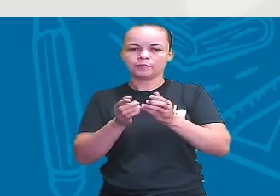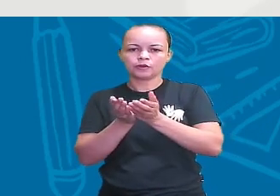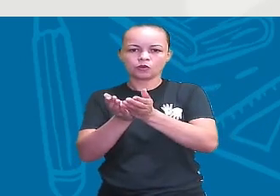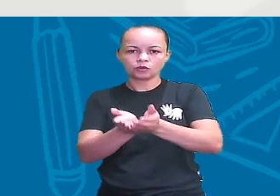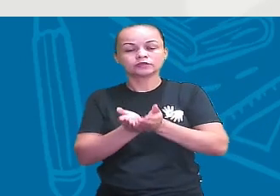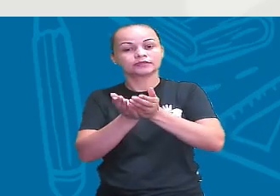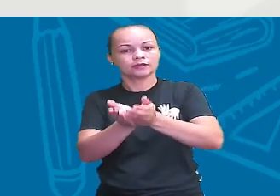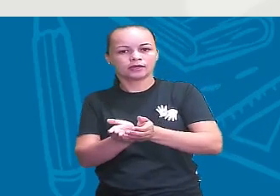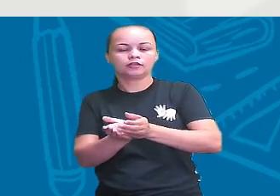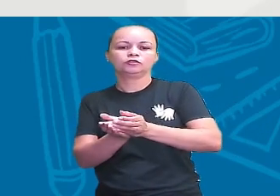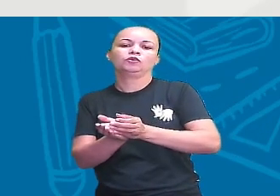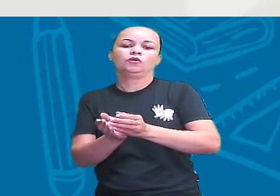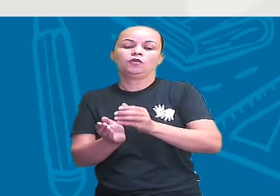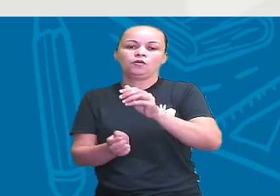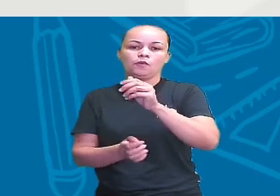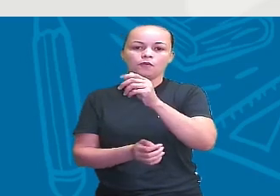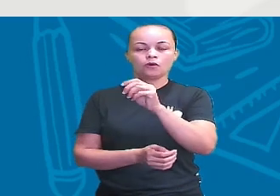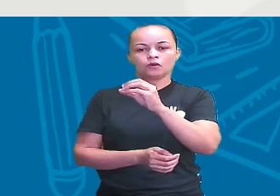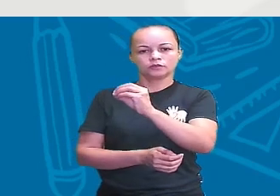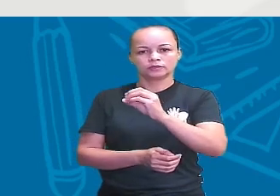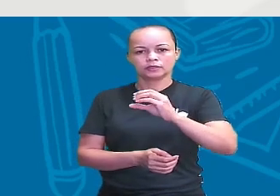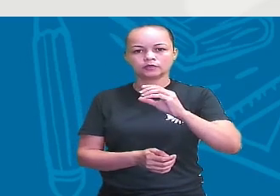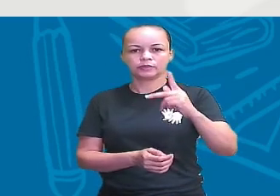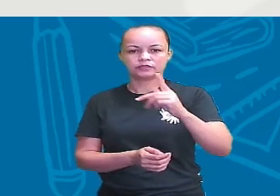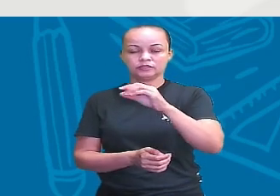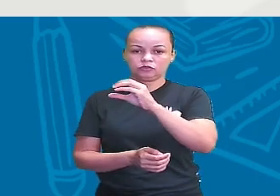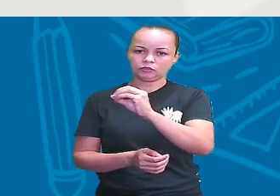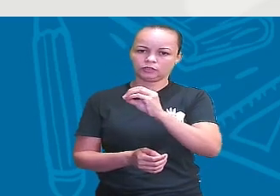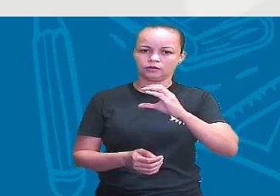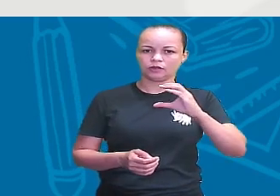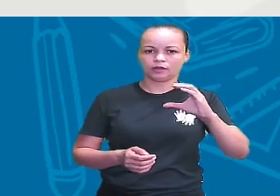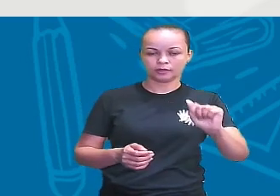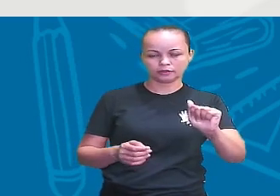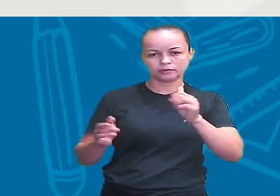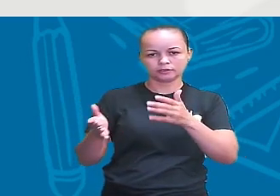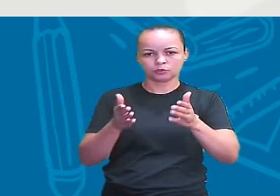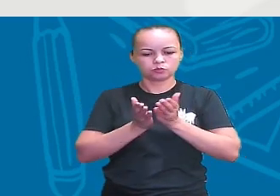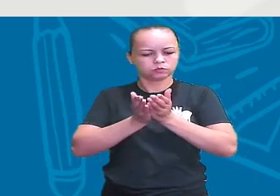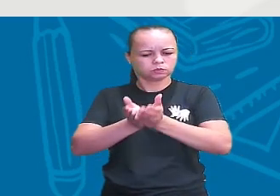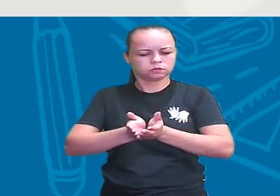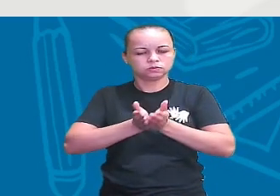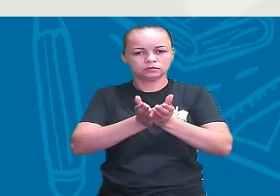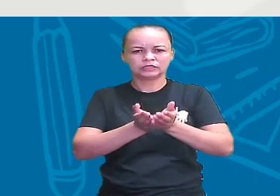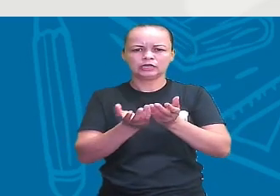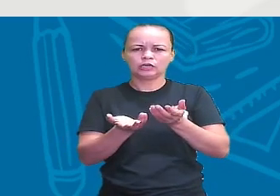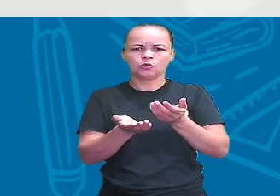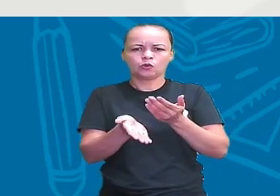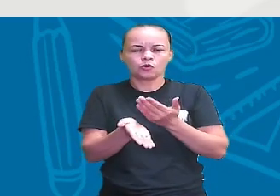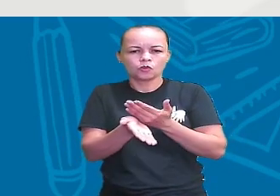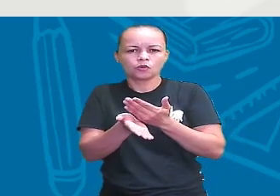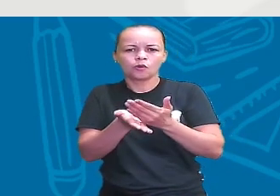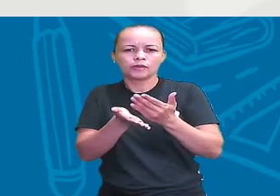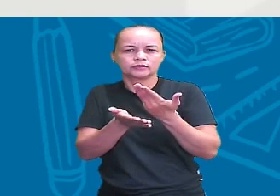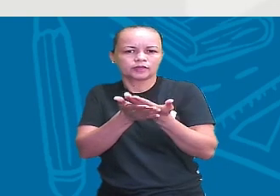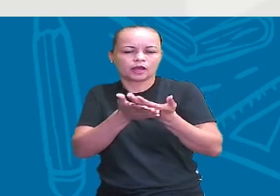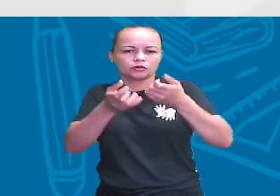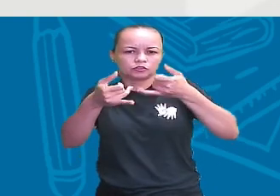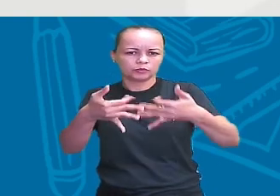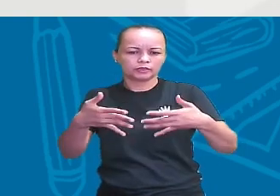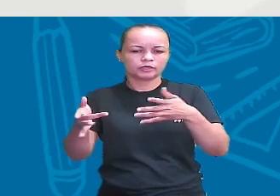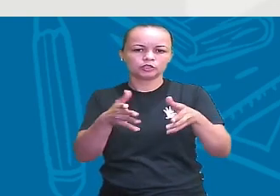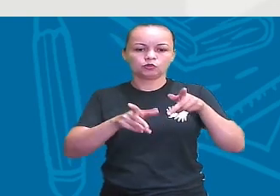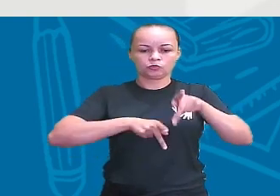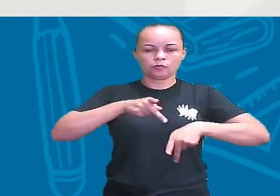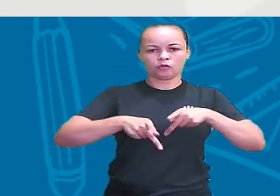Pacífico e Atlântico, né? Uma outra questão que é colocada, que eu falei no começo da aula pra vocês, é que os povos ameríndios,